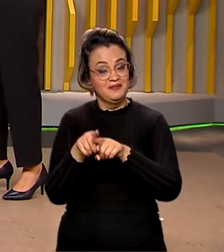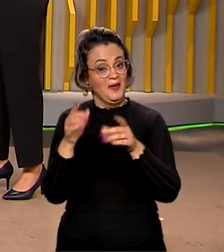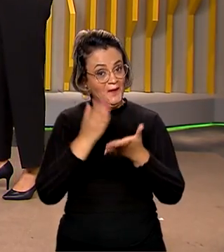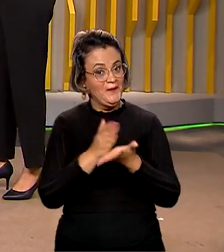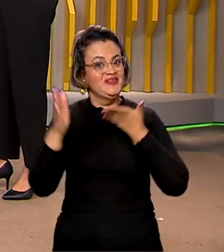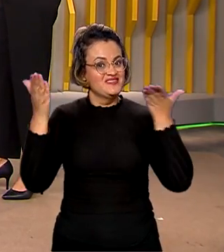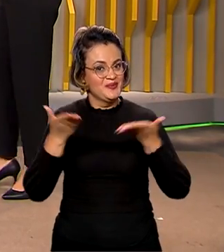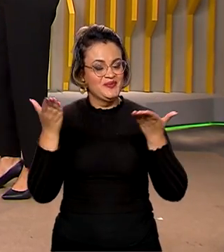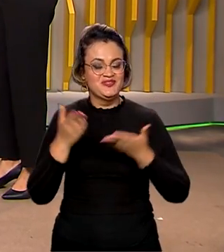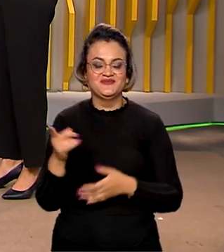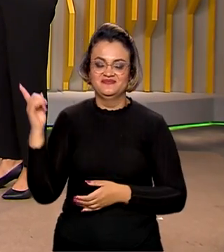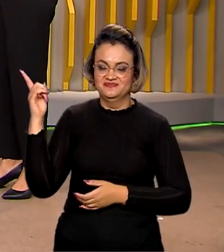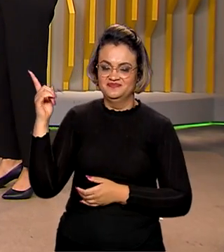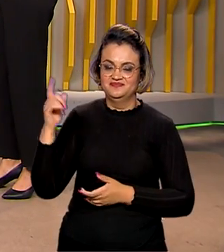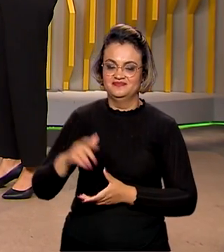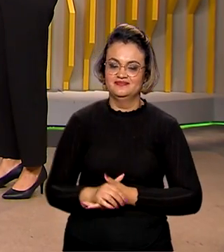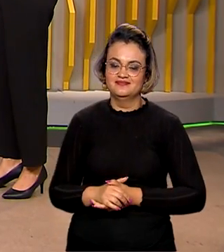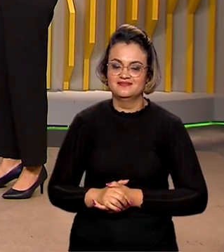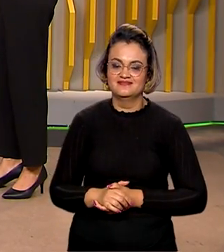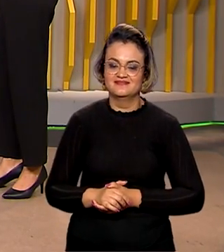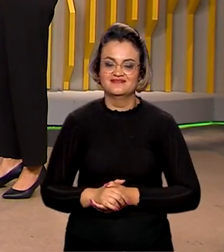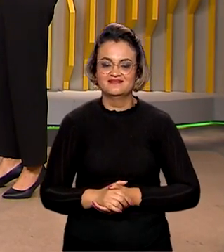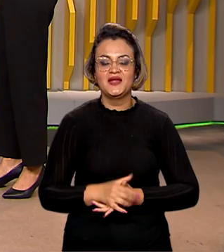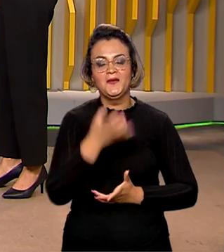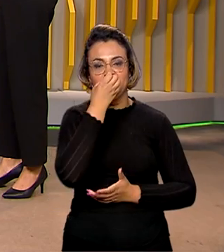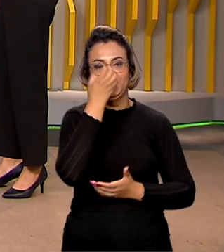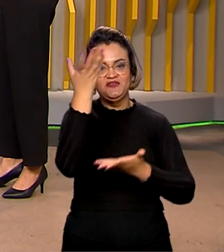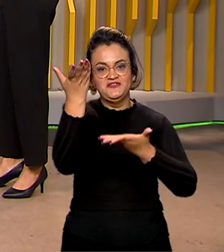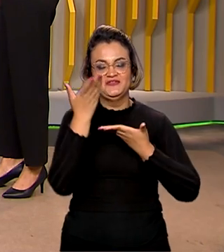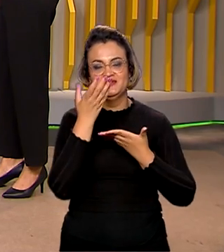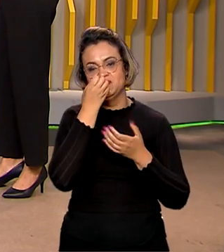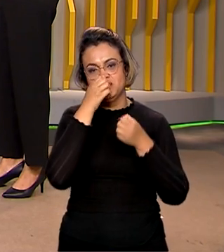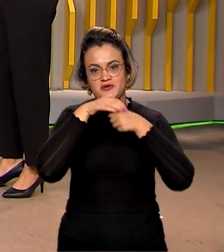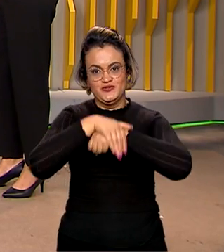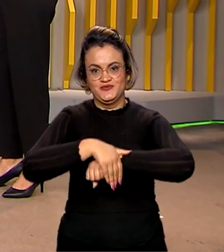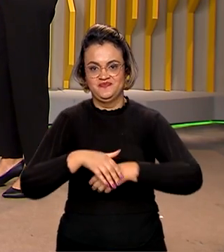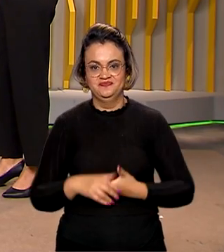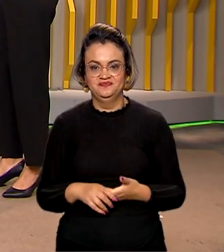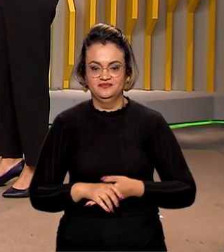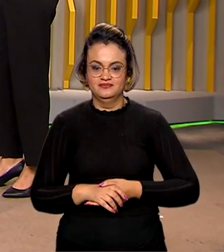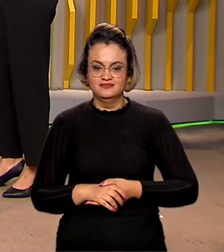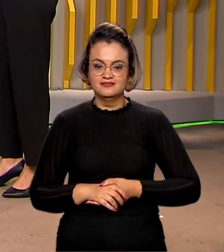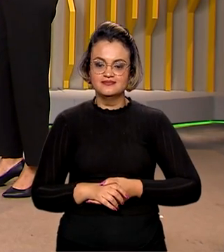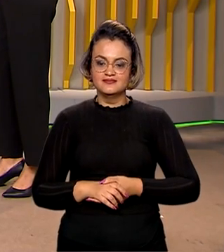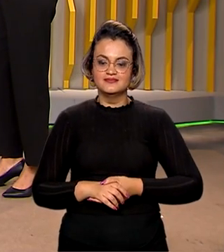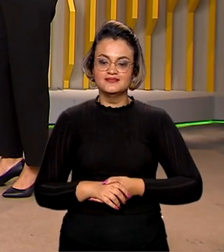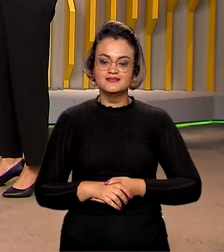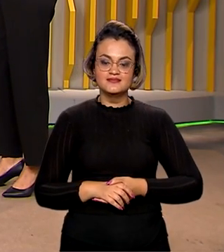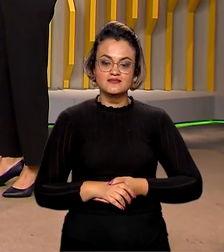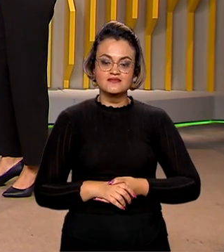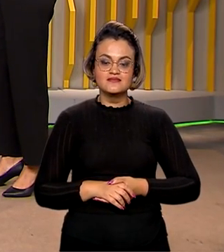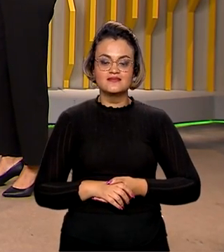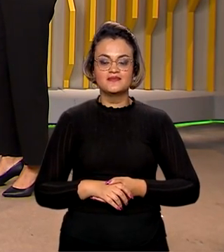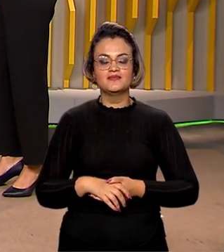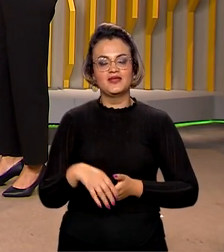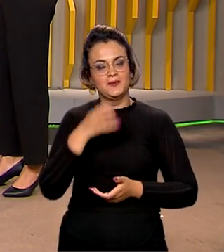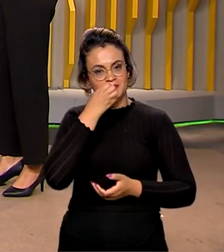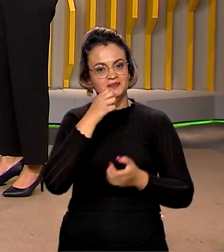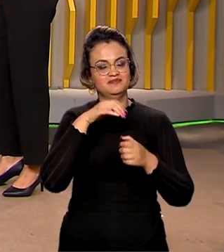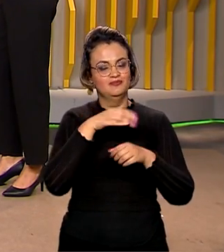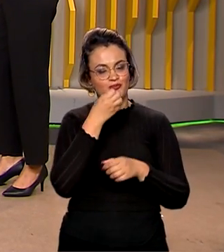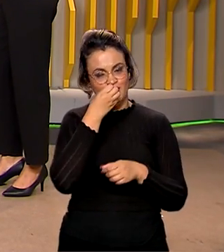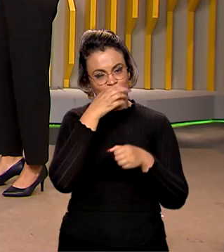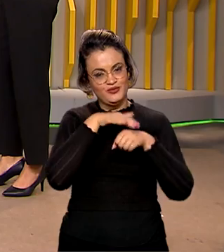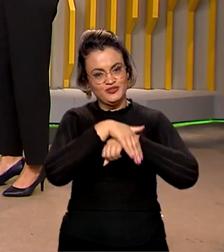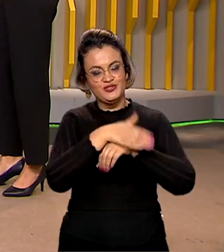Brasil em Dia, é repórter Pablo Mundin. Muito bem-vindo, Pablo. Boa noite para você. Boa noite, Ana, Roberto. Boa noite a todos que